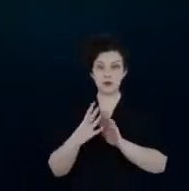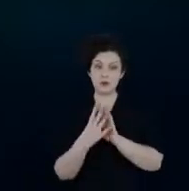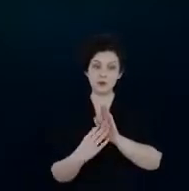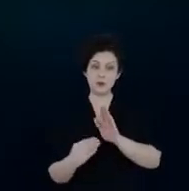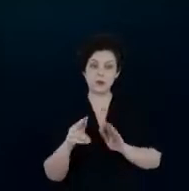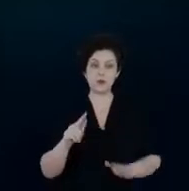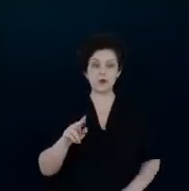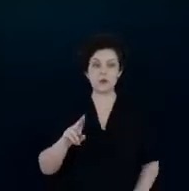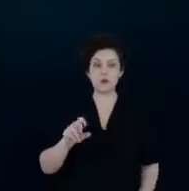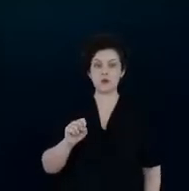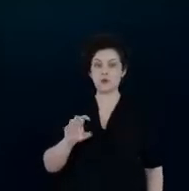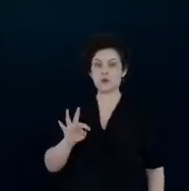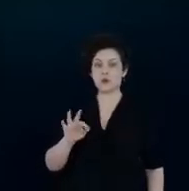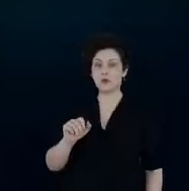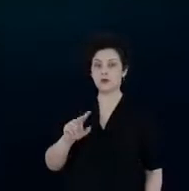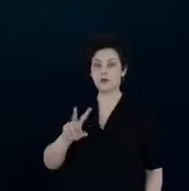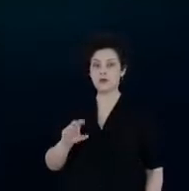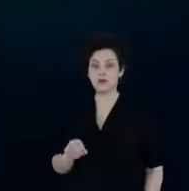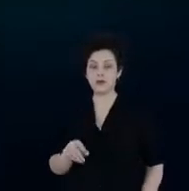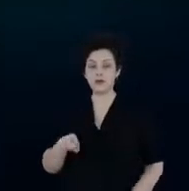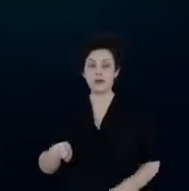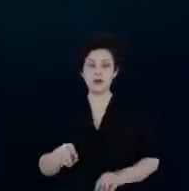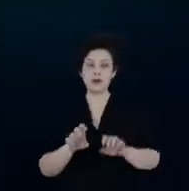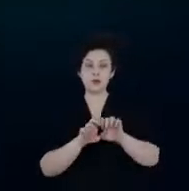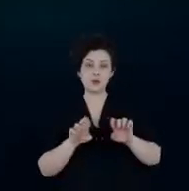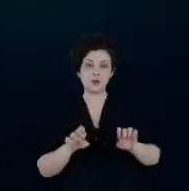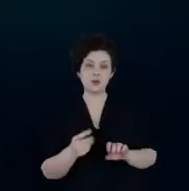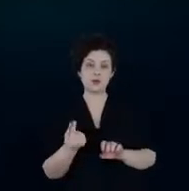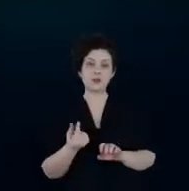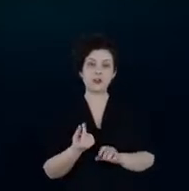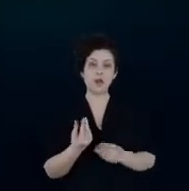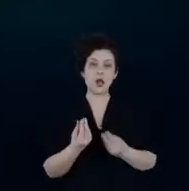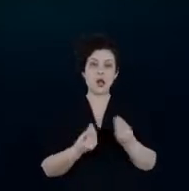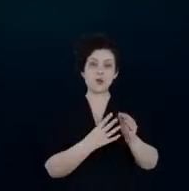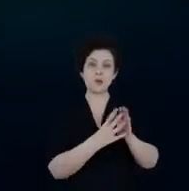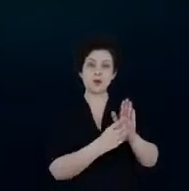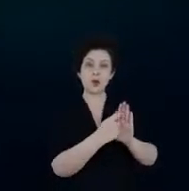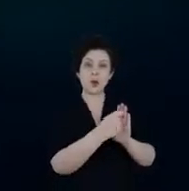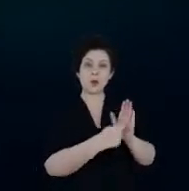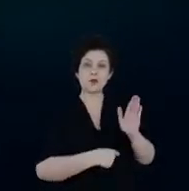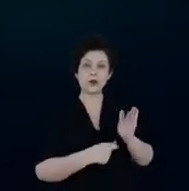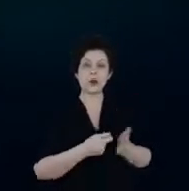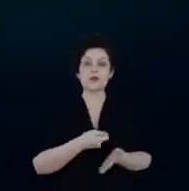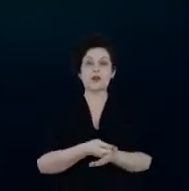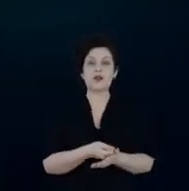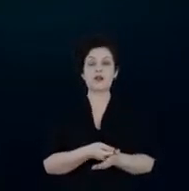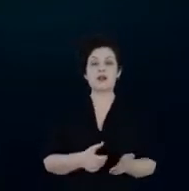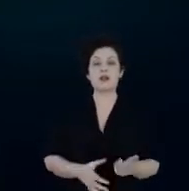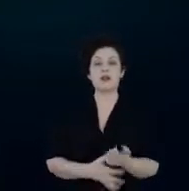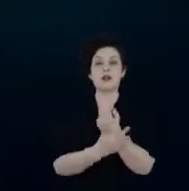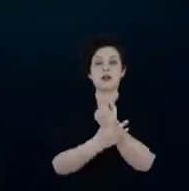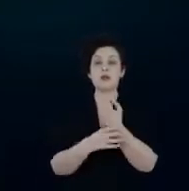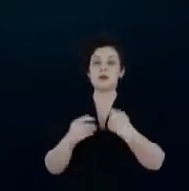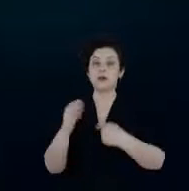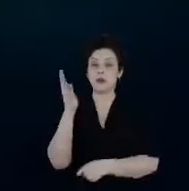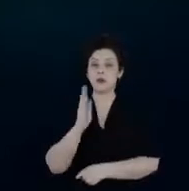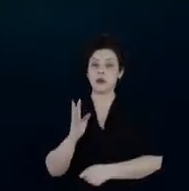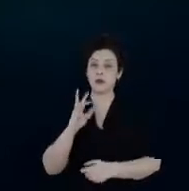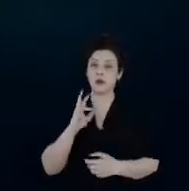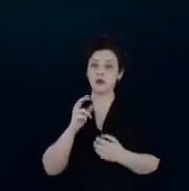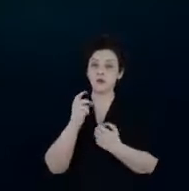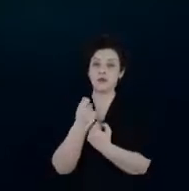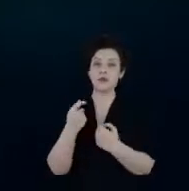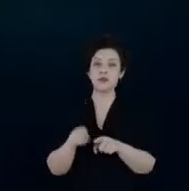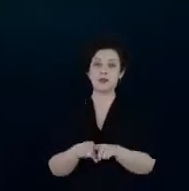Gustavo falou o modelo de negócios estruturas financeiras o modelo de contratos e garantias a gente precisa fortalecer isso no Brasil trazer mais